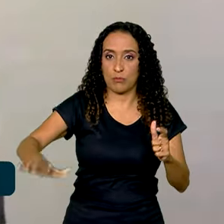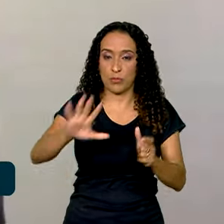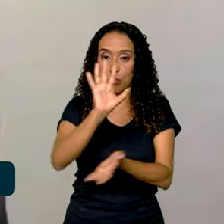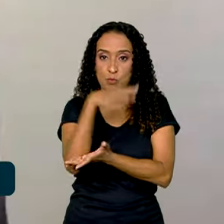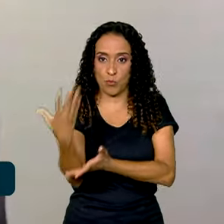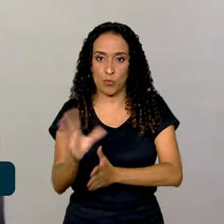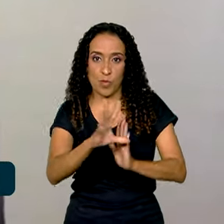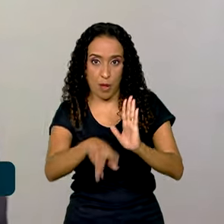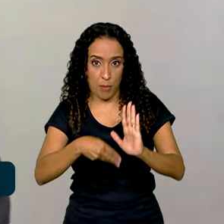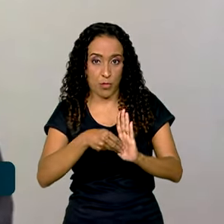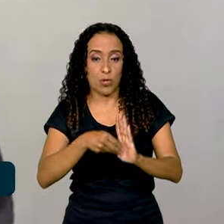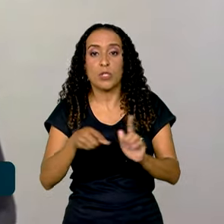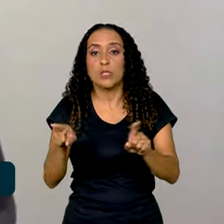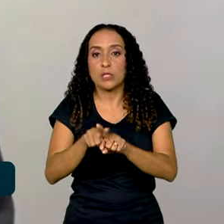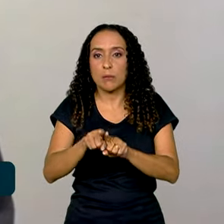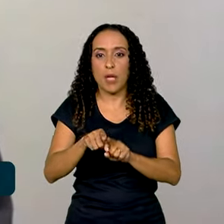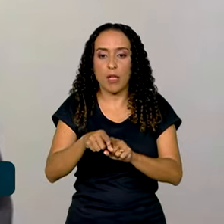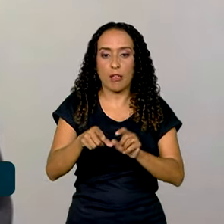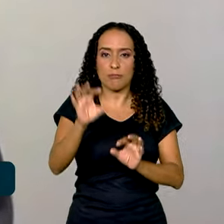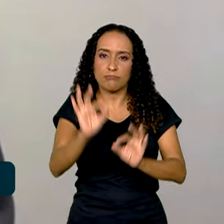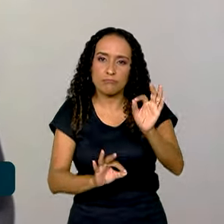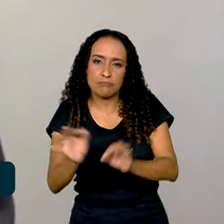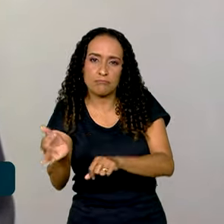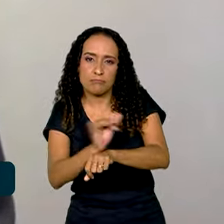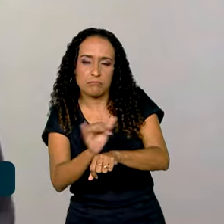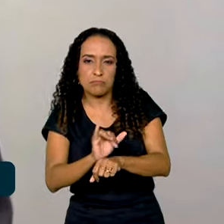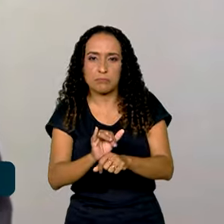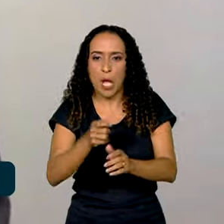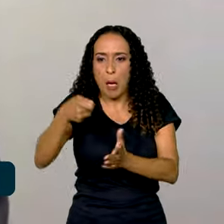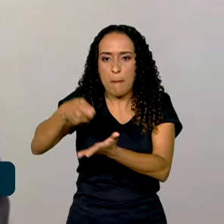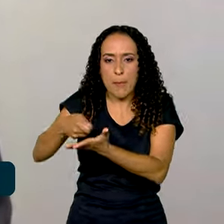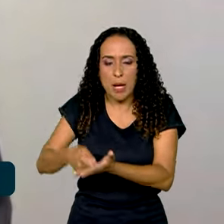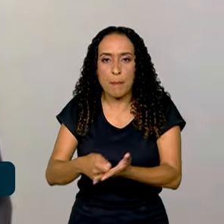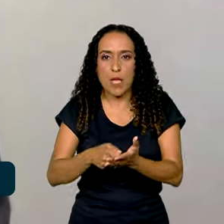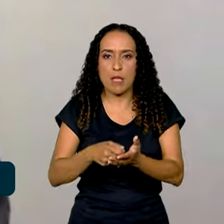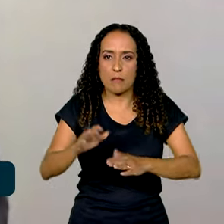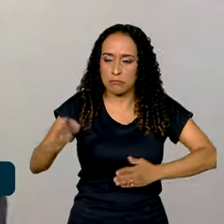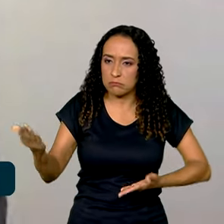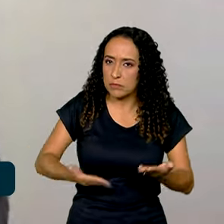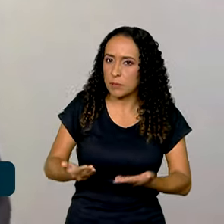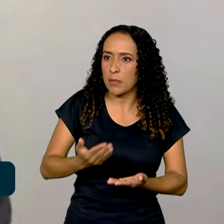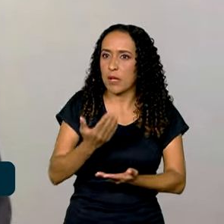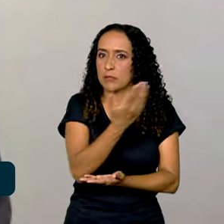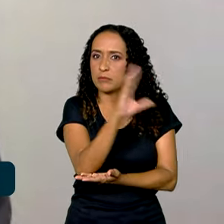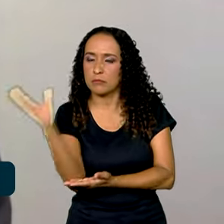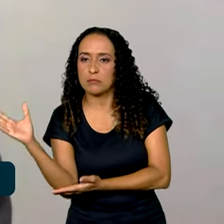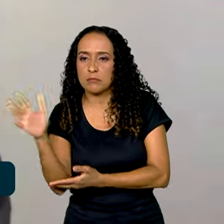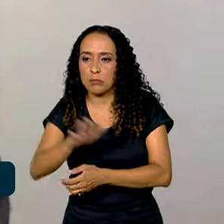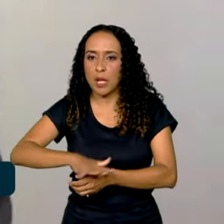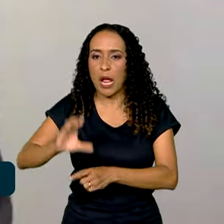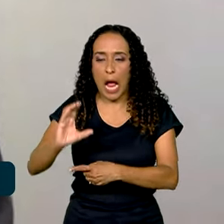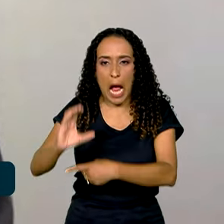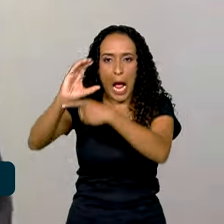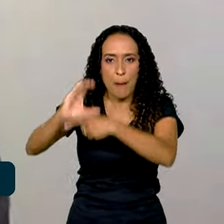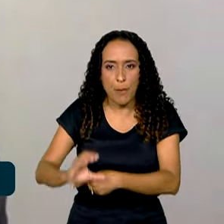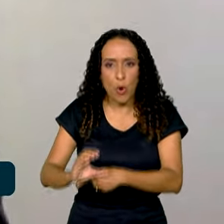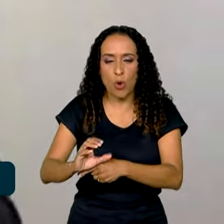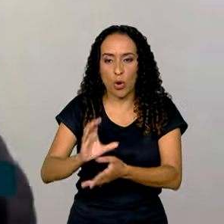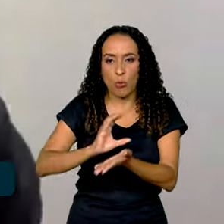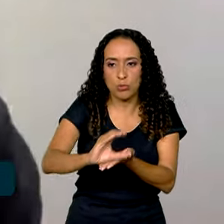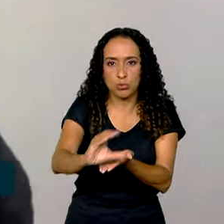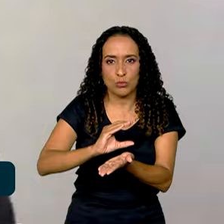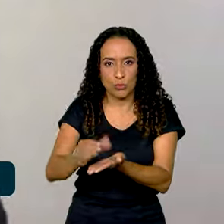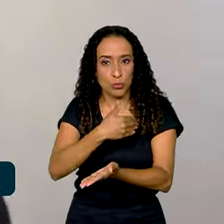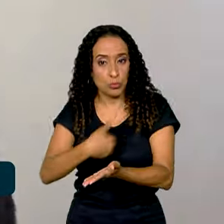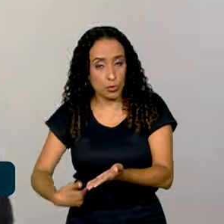Amazônia, com instrumentos econômicos como pagamento por serviços ambientais, mercado de carbono, incentivos, crédito público,